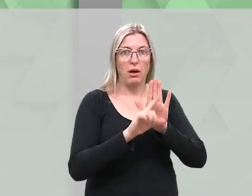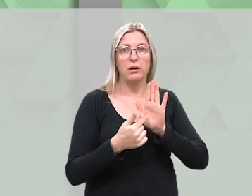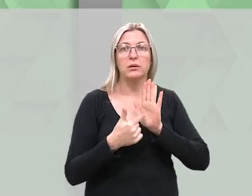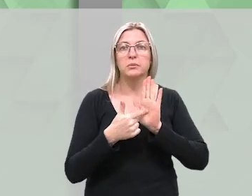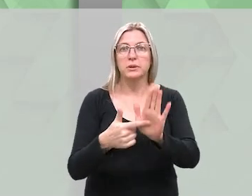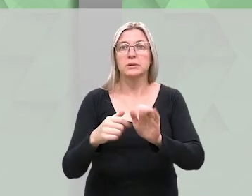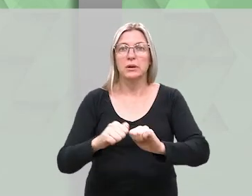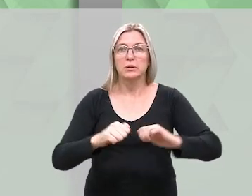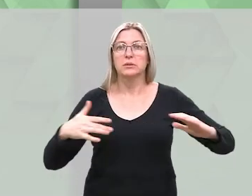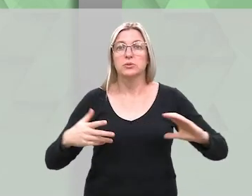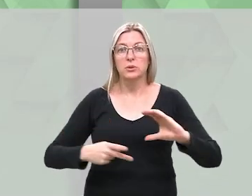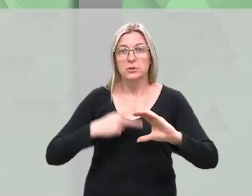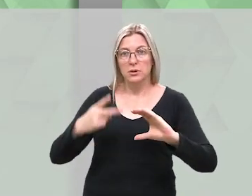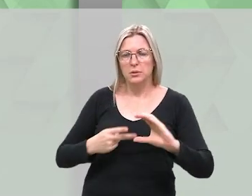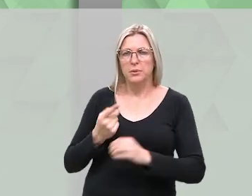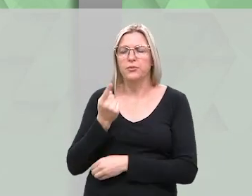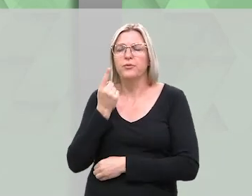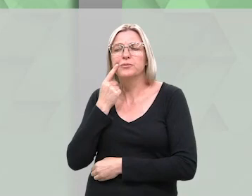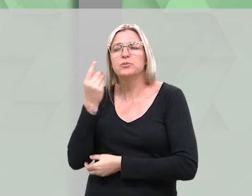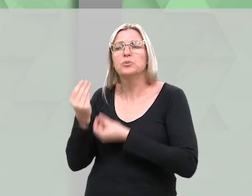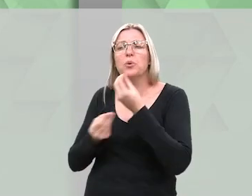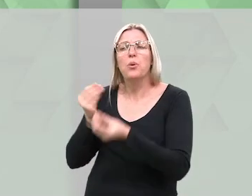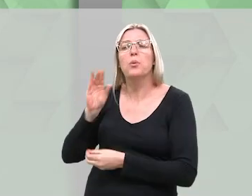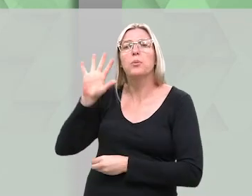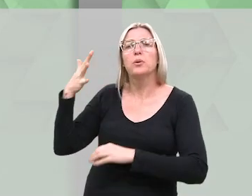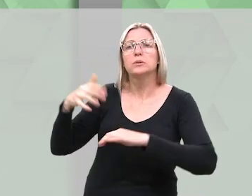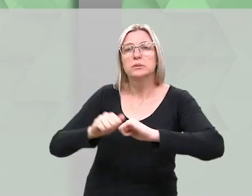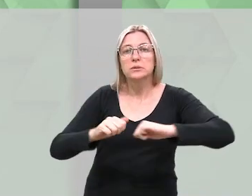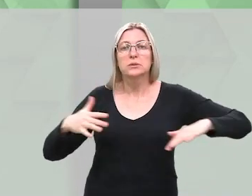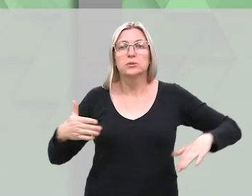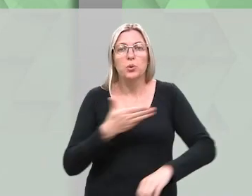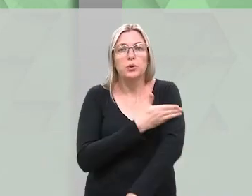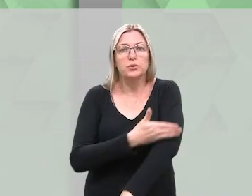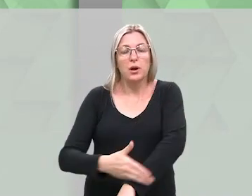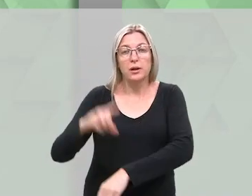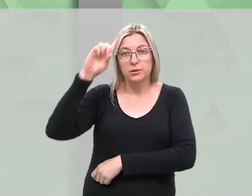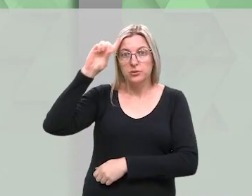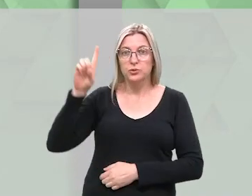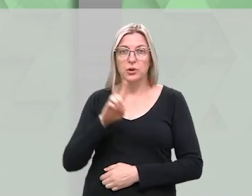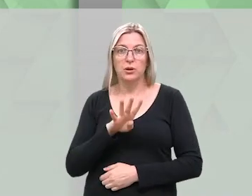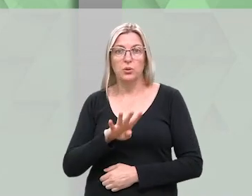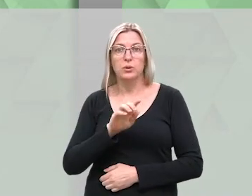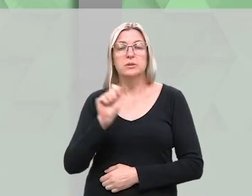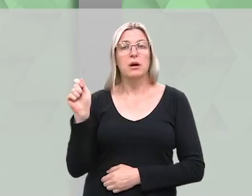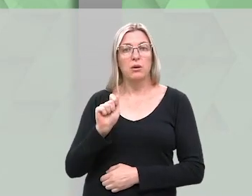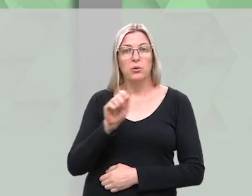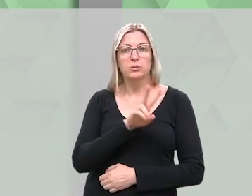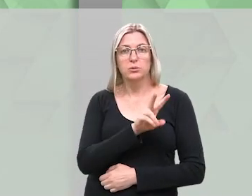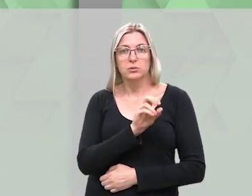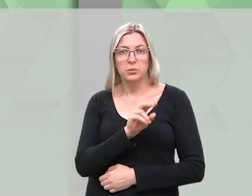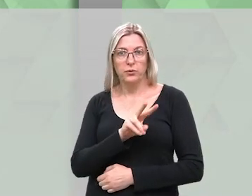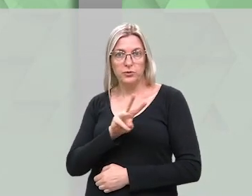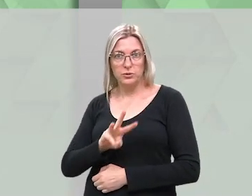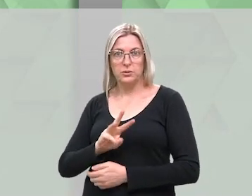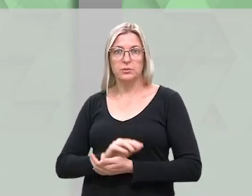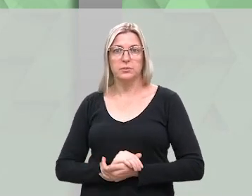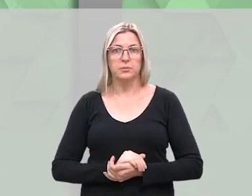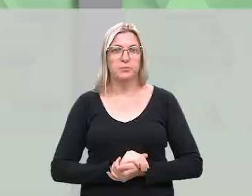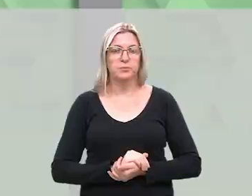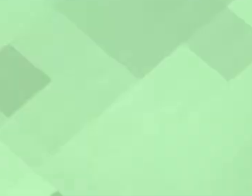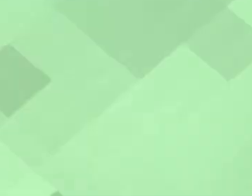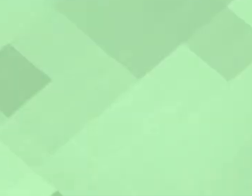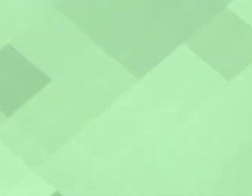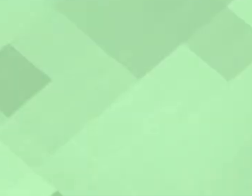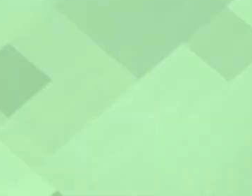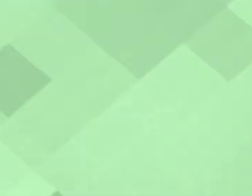apresentadas nas sessões da Câmara de Vereadores. Veja como foi a sessão ordinária, realizada no dia 14 de agosto de 2023.